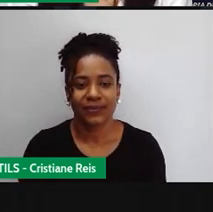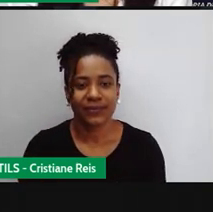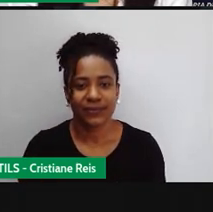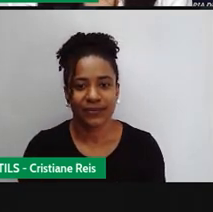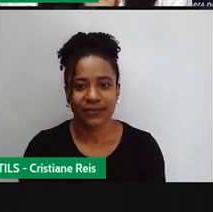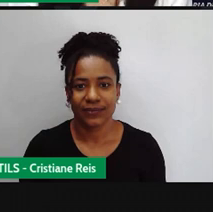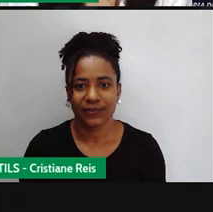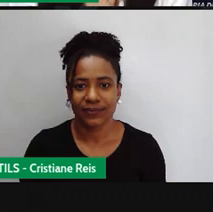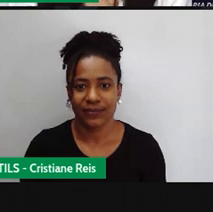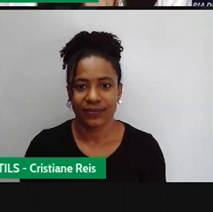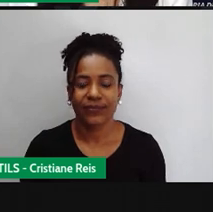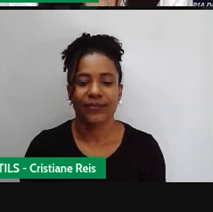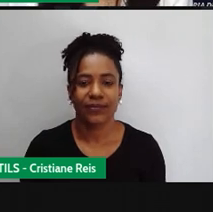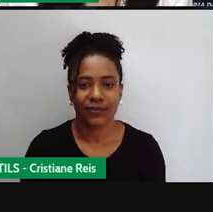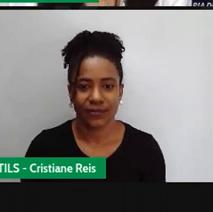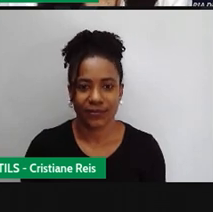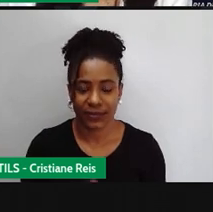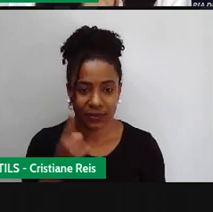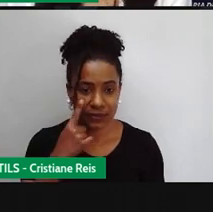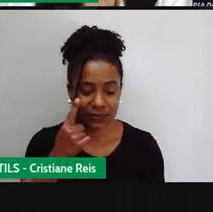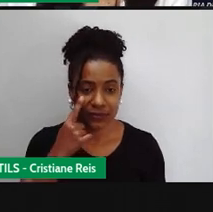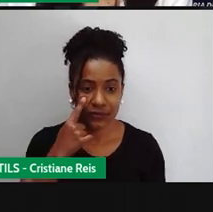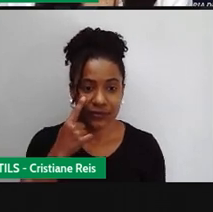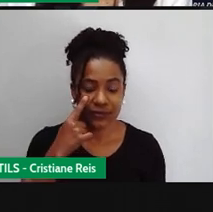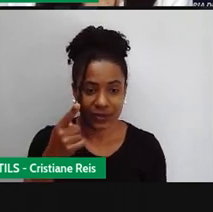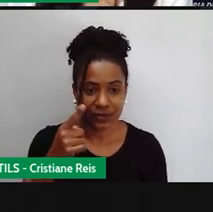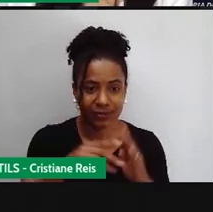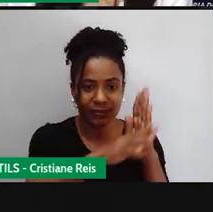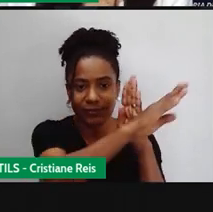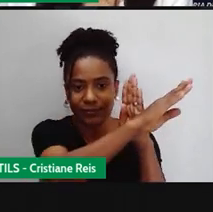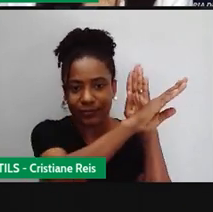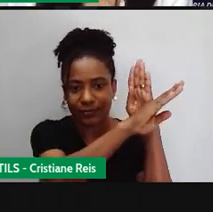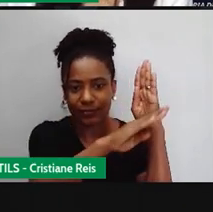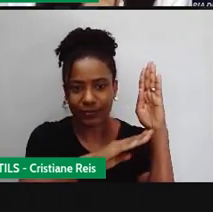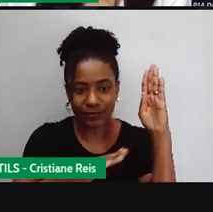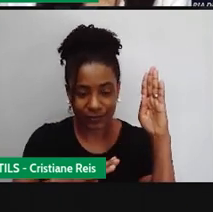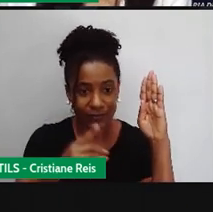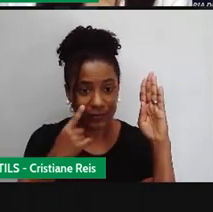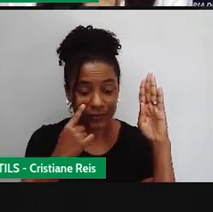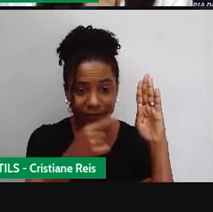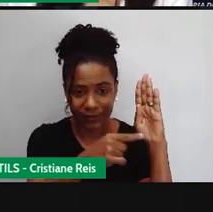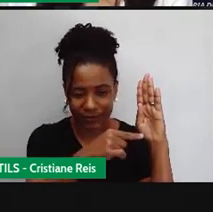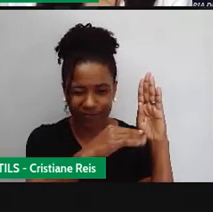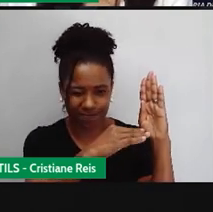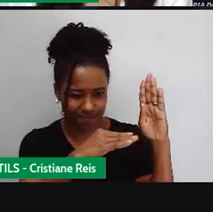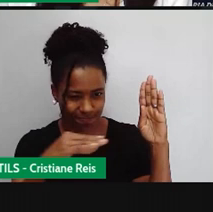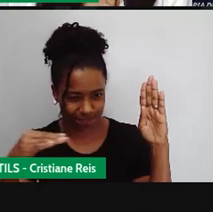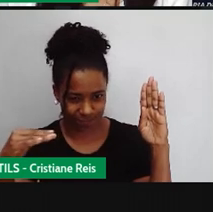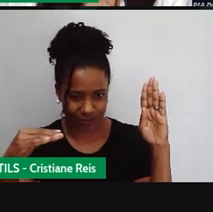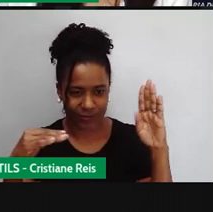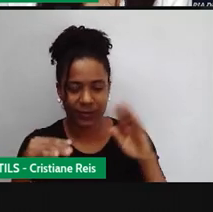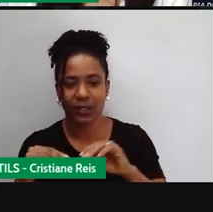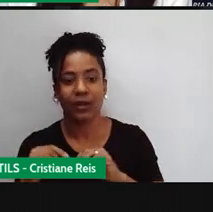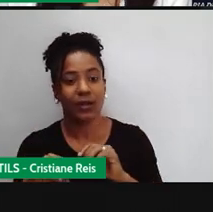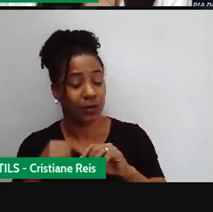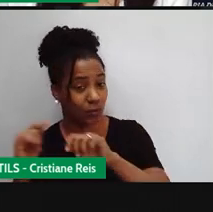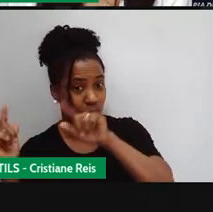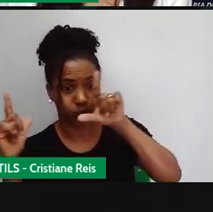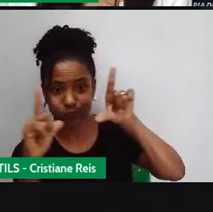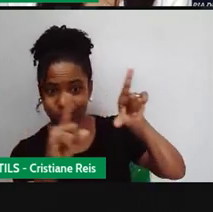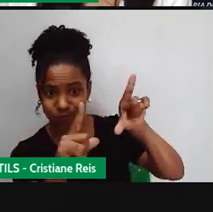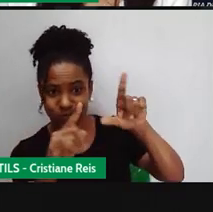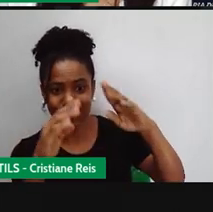Observando agora esse mesmo gráfico, após a instalação de placas para captação e produção de energia solar,